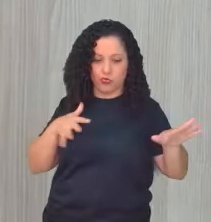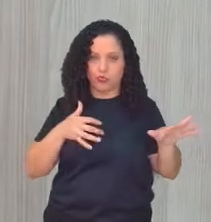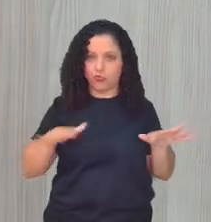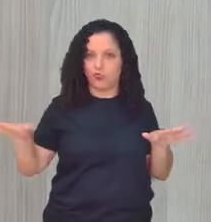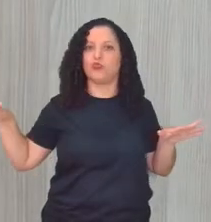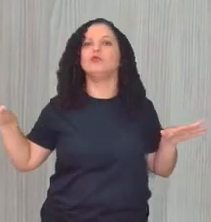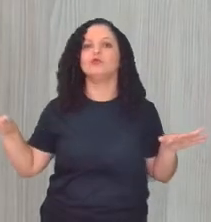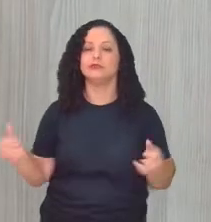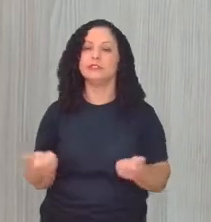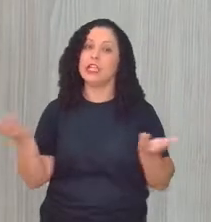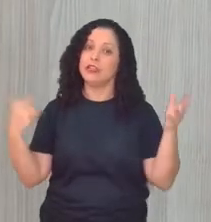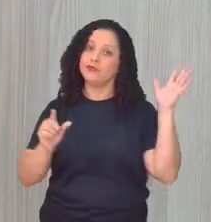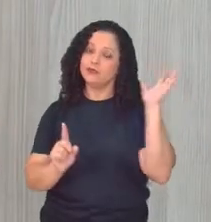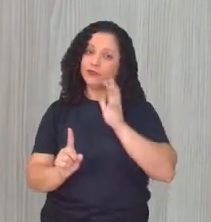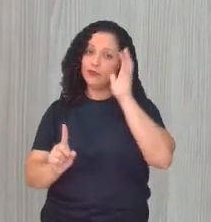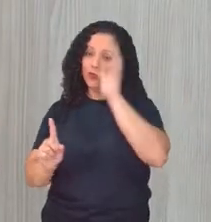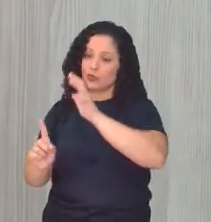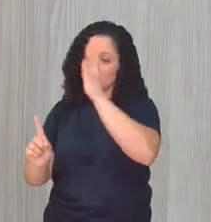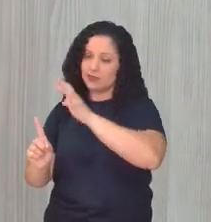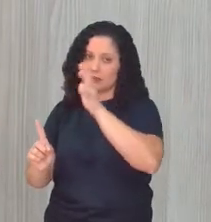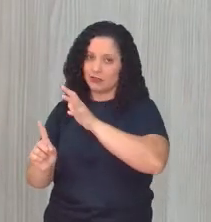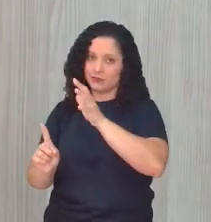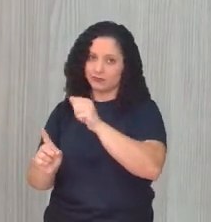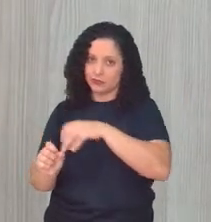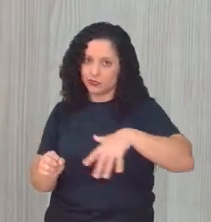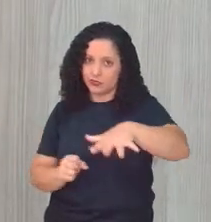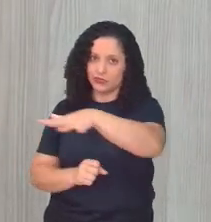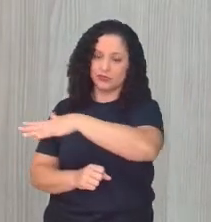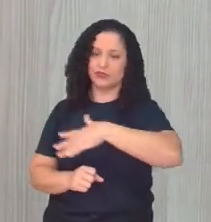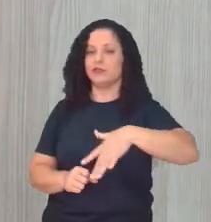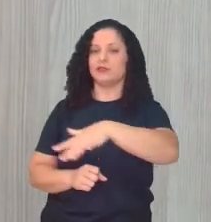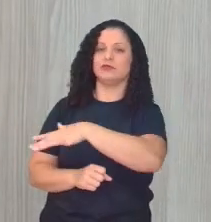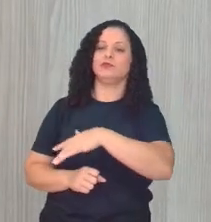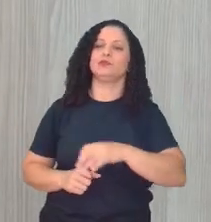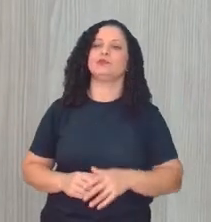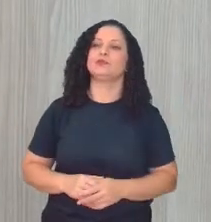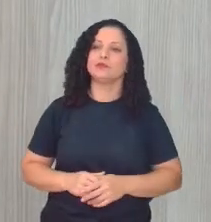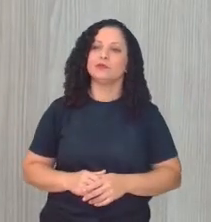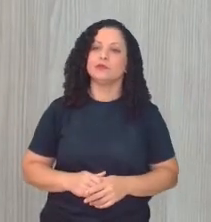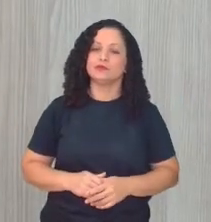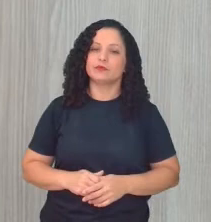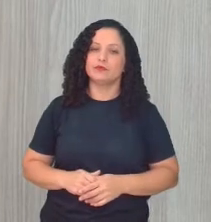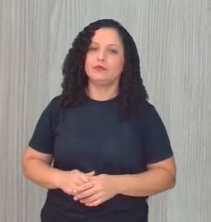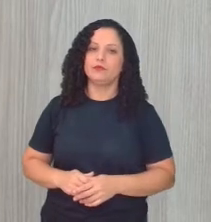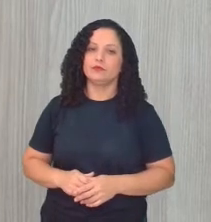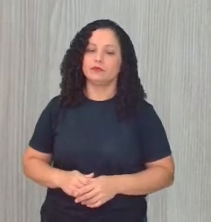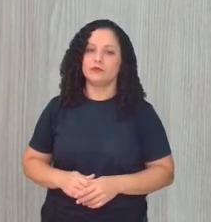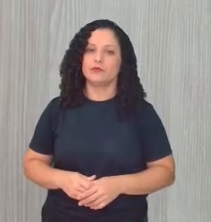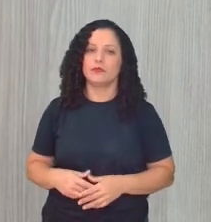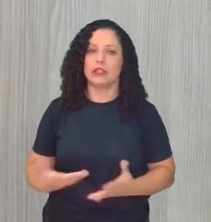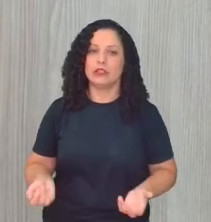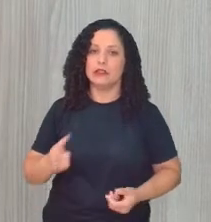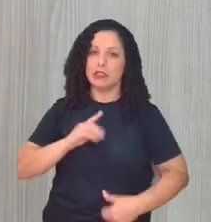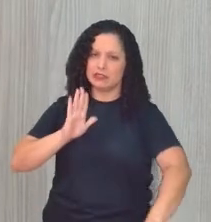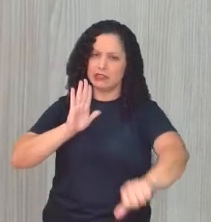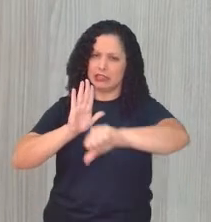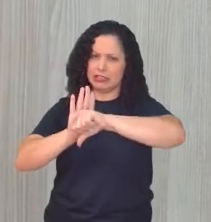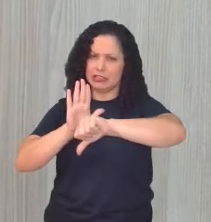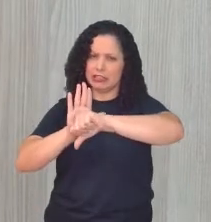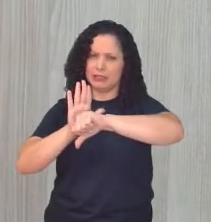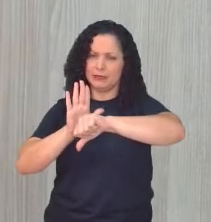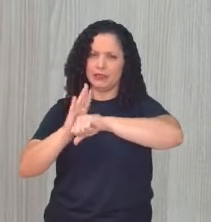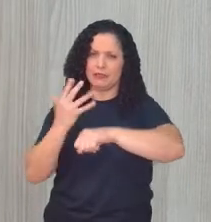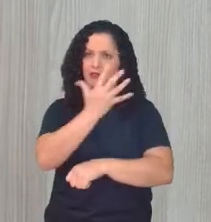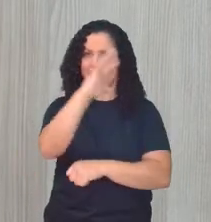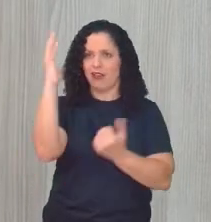com outro, vai dar reflexos globais. Aí, quando a gente trabalha essa questão, professor, aí das queimadas criminosas, é porque é um mérito que a